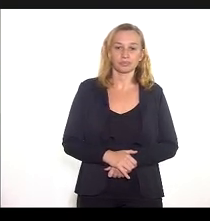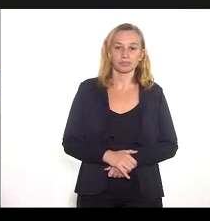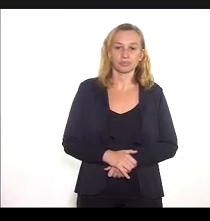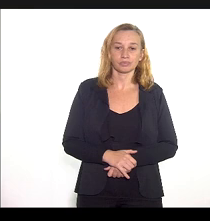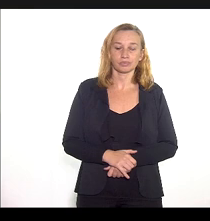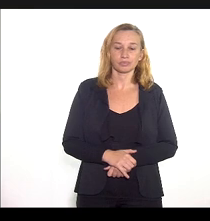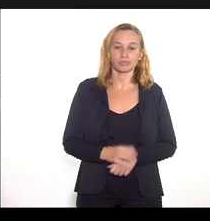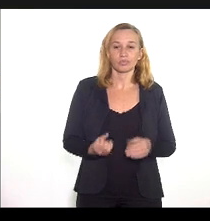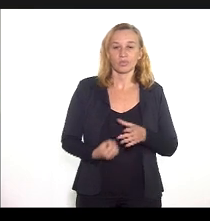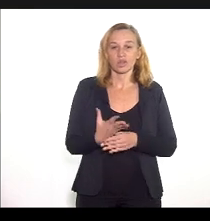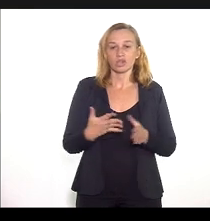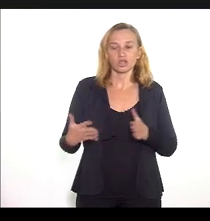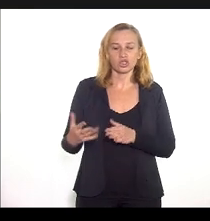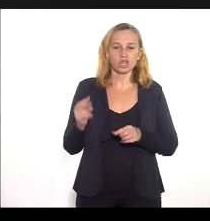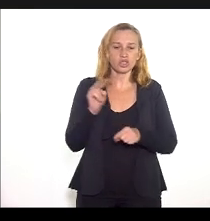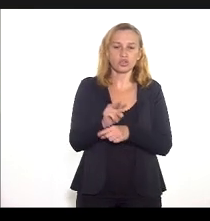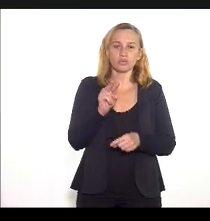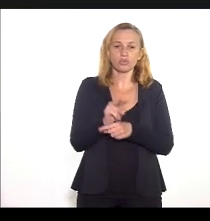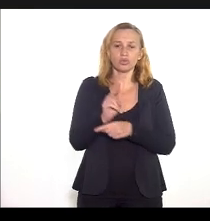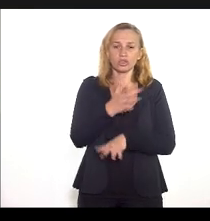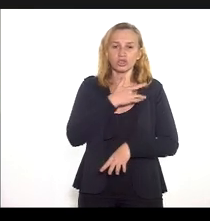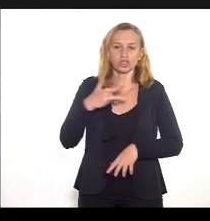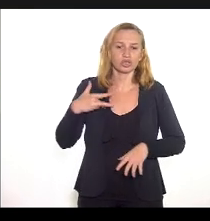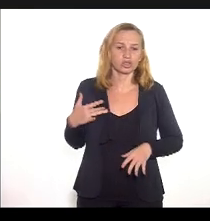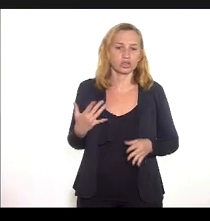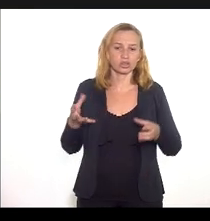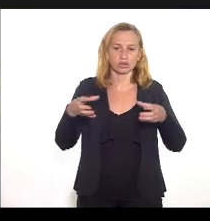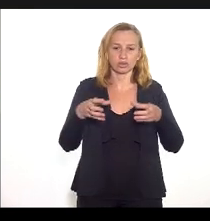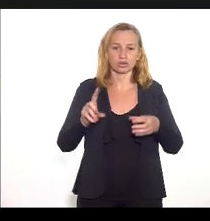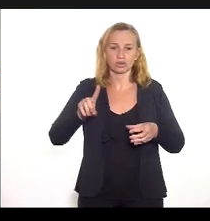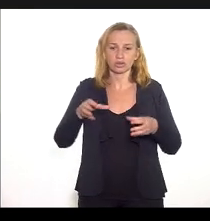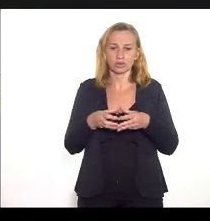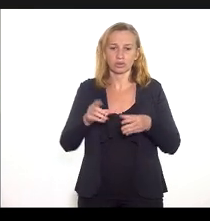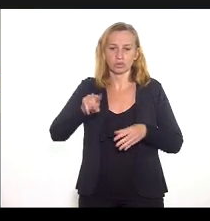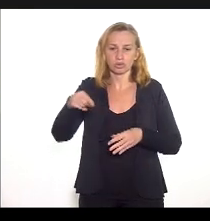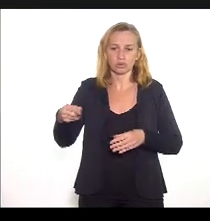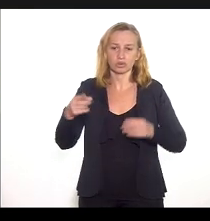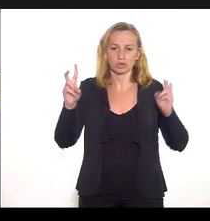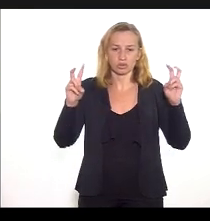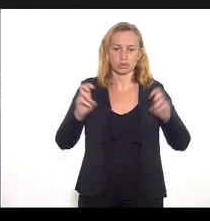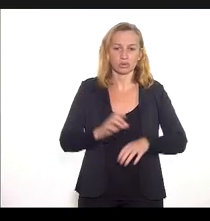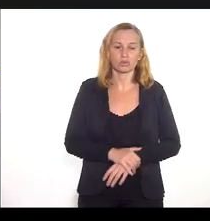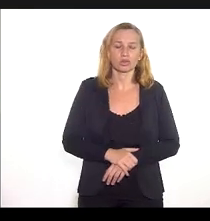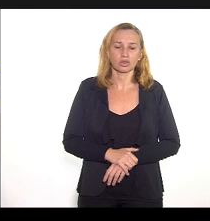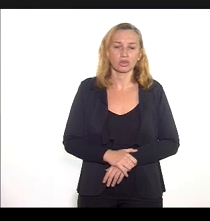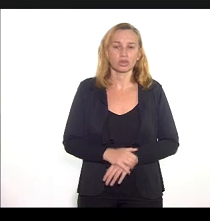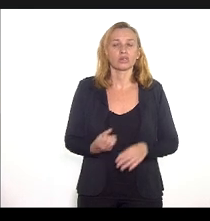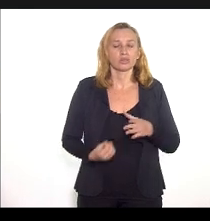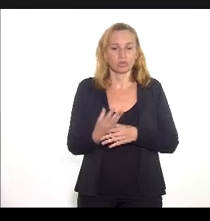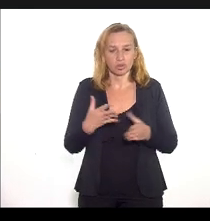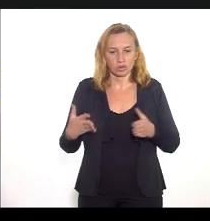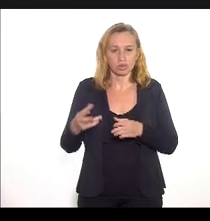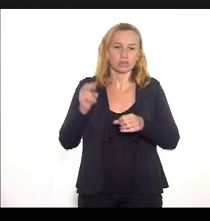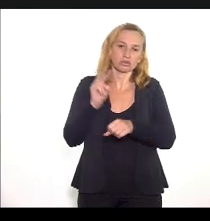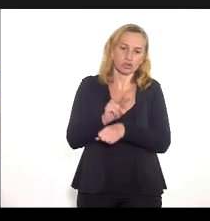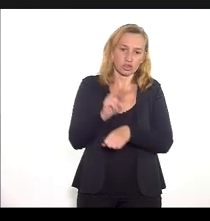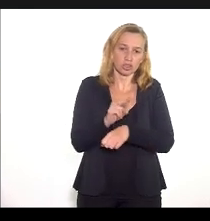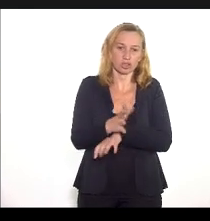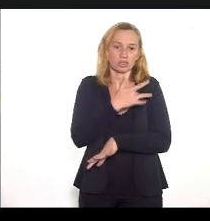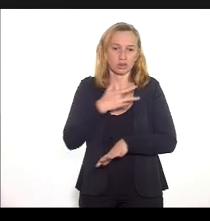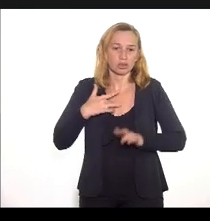produção de vigilância em saúde por grupo de procedimentos. A produção da vigilância em saúde